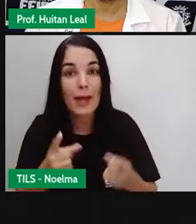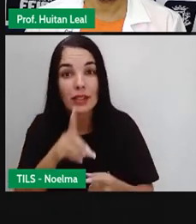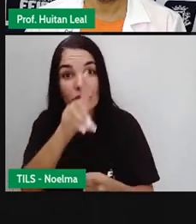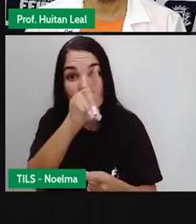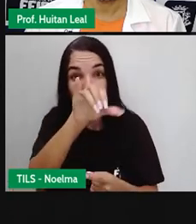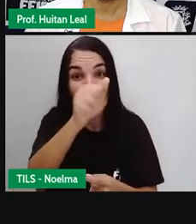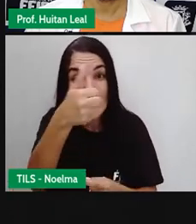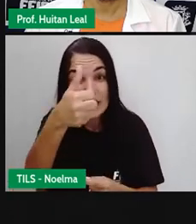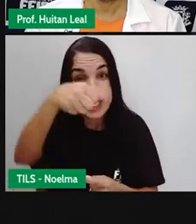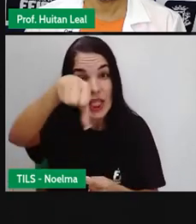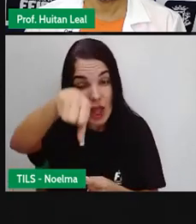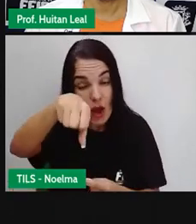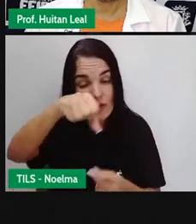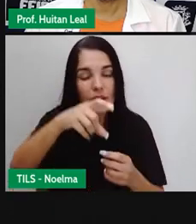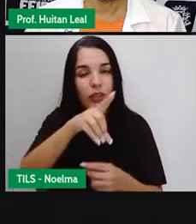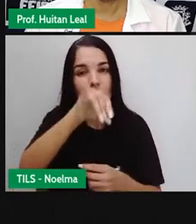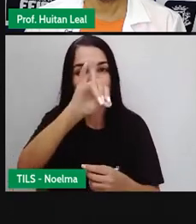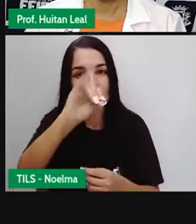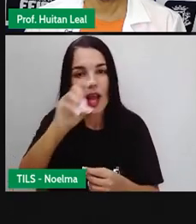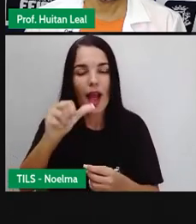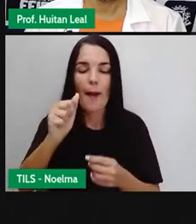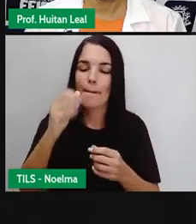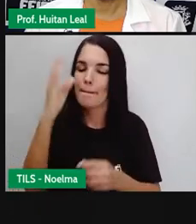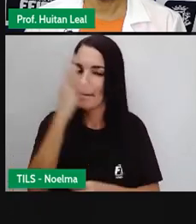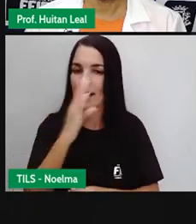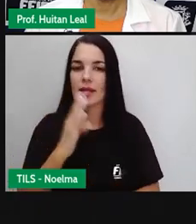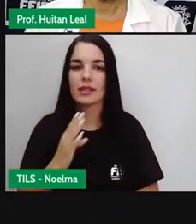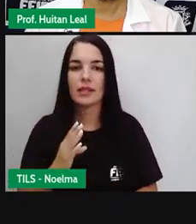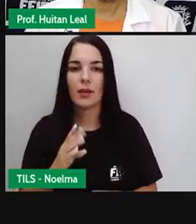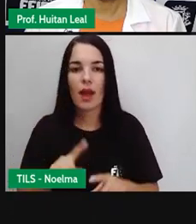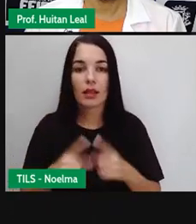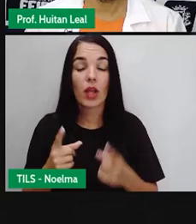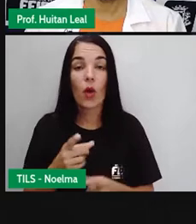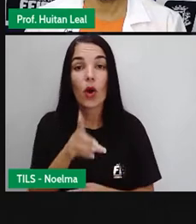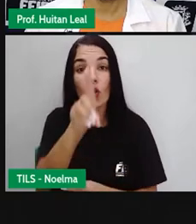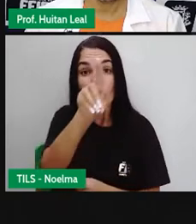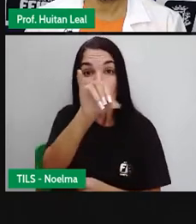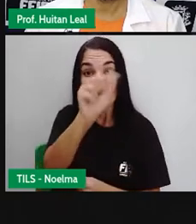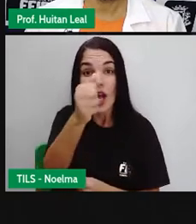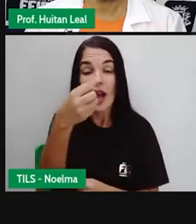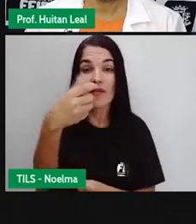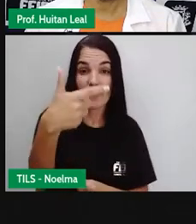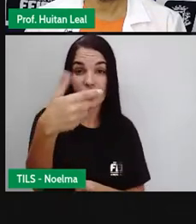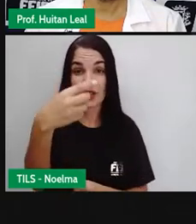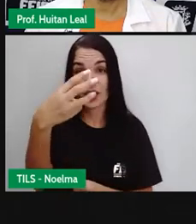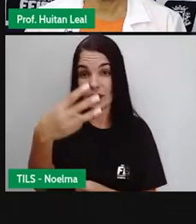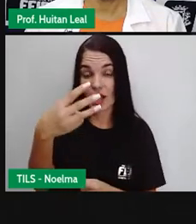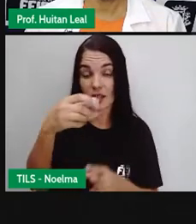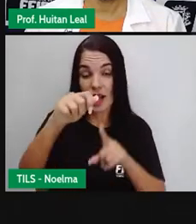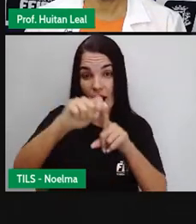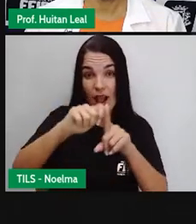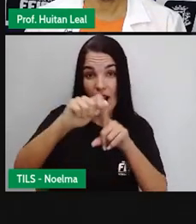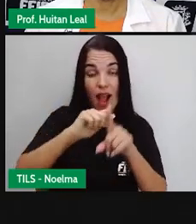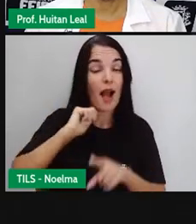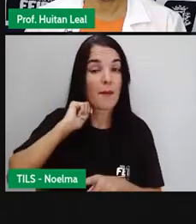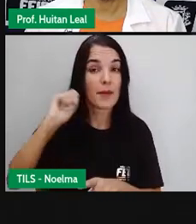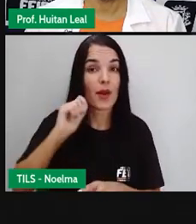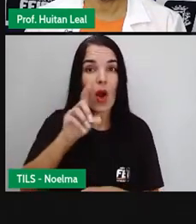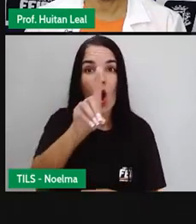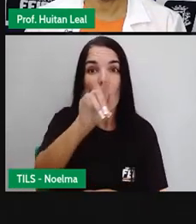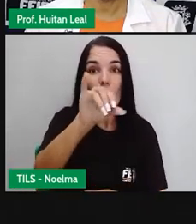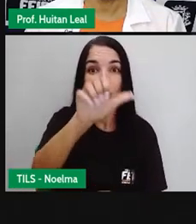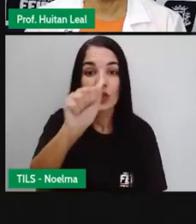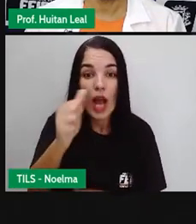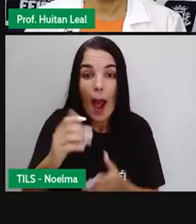do indígena. E, para concluir, no dia 23 de abril, se comemora o dia mundial do livro.